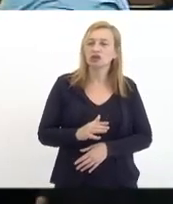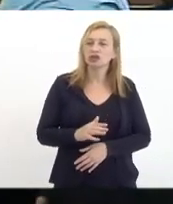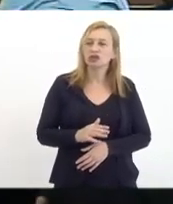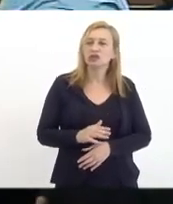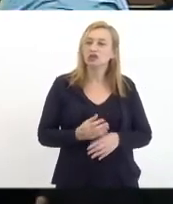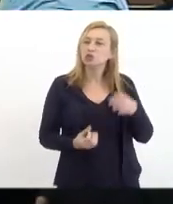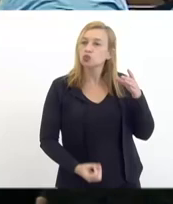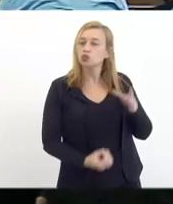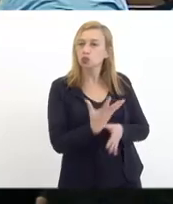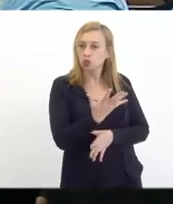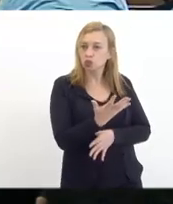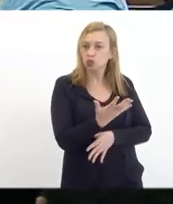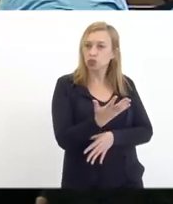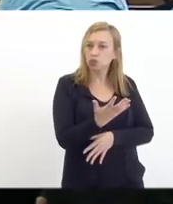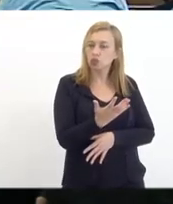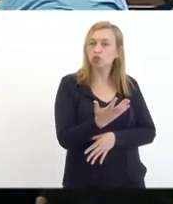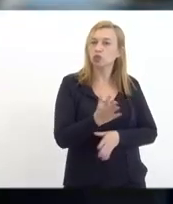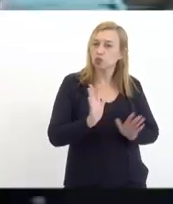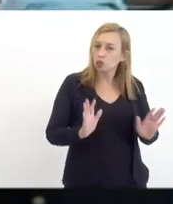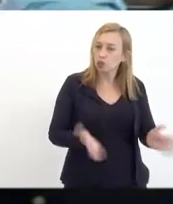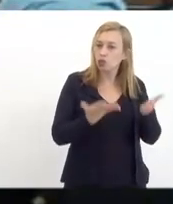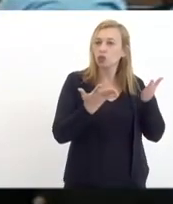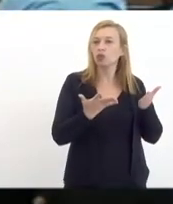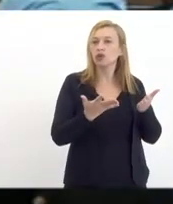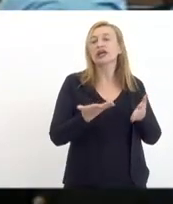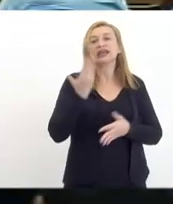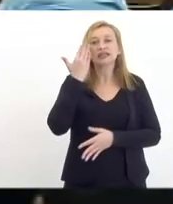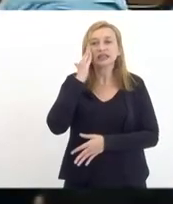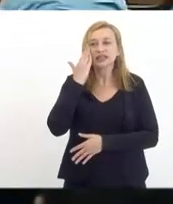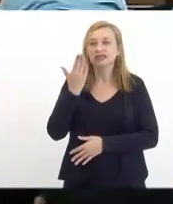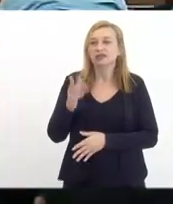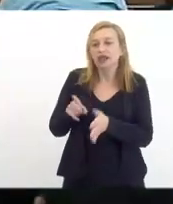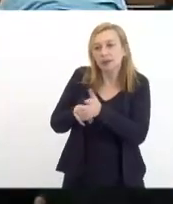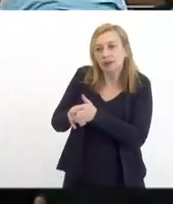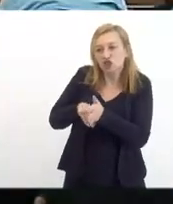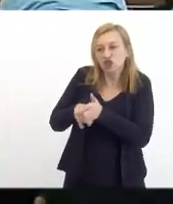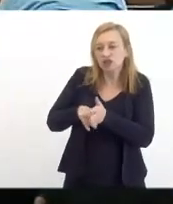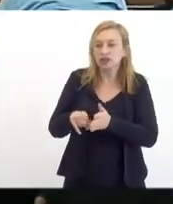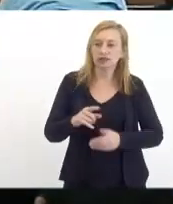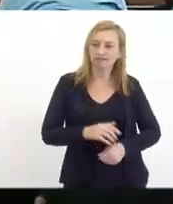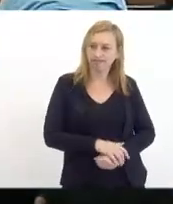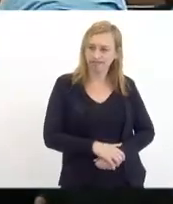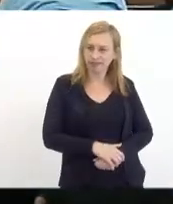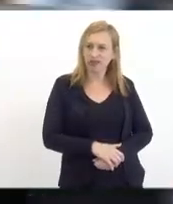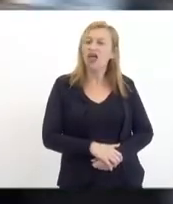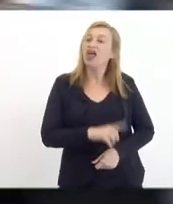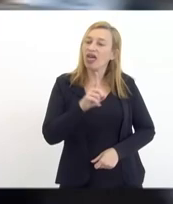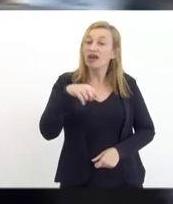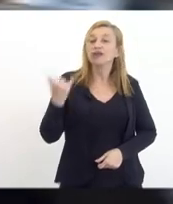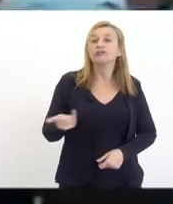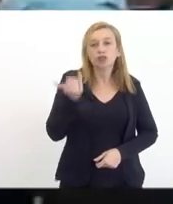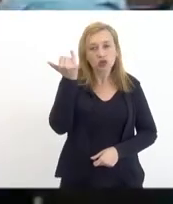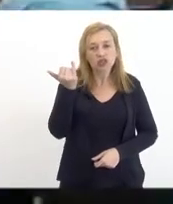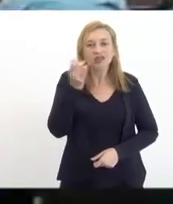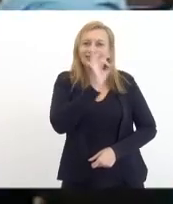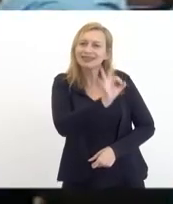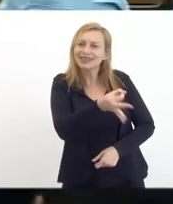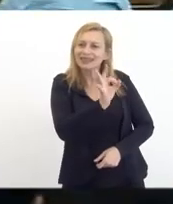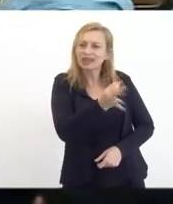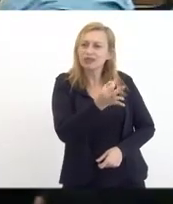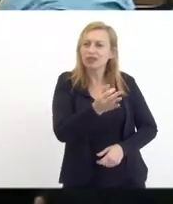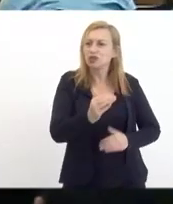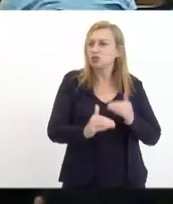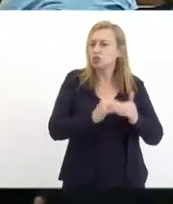sua criação isso é bastante incentivado então nós entendemos que a pesquisa é importante justamente no